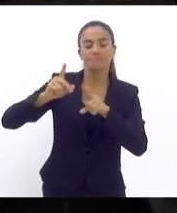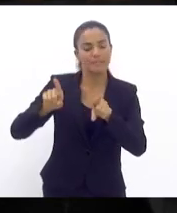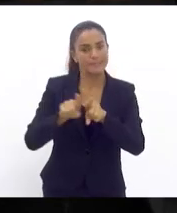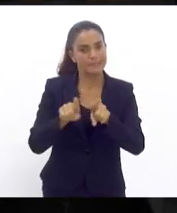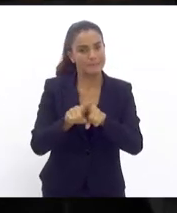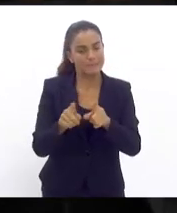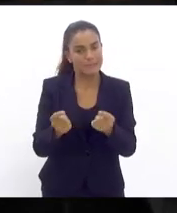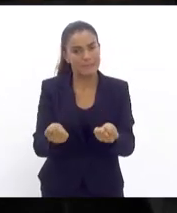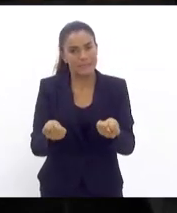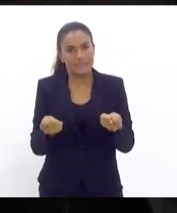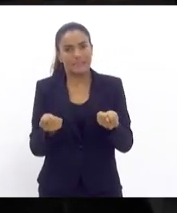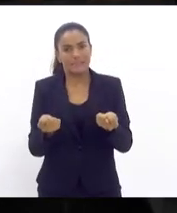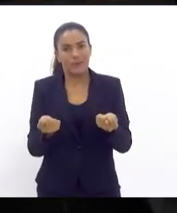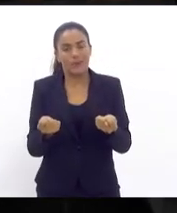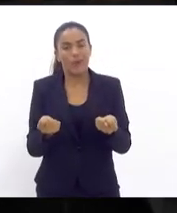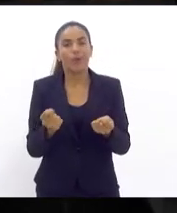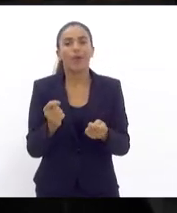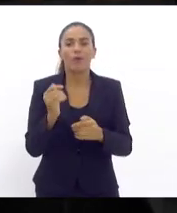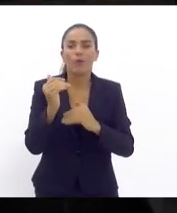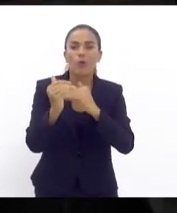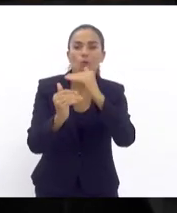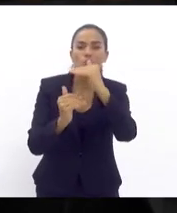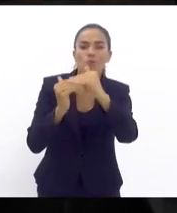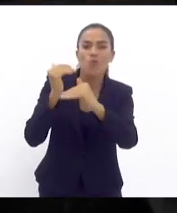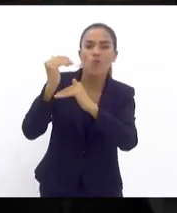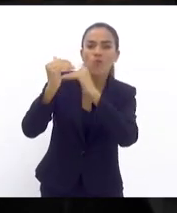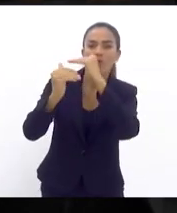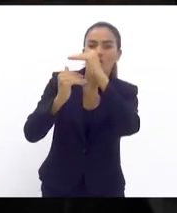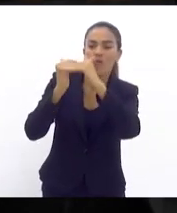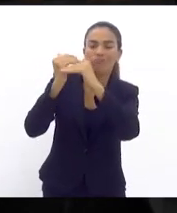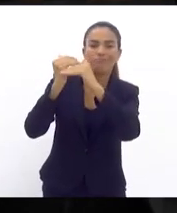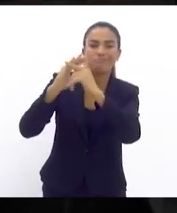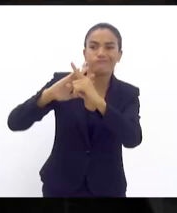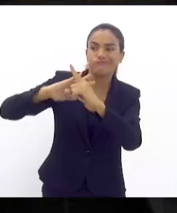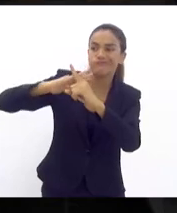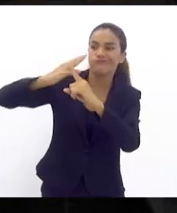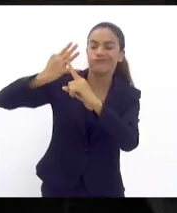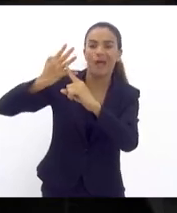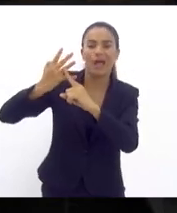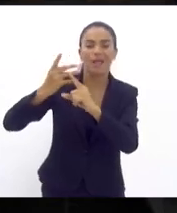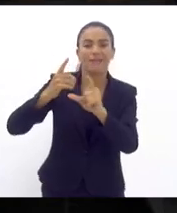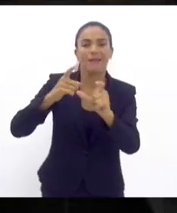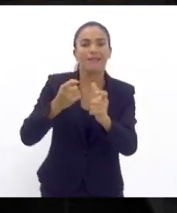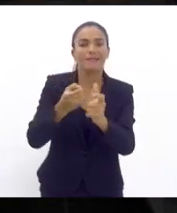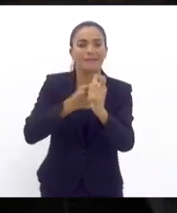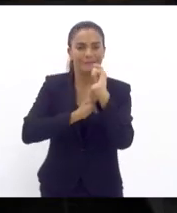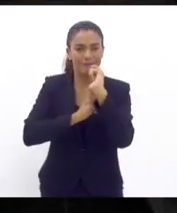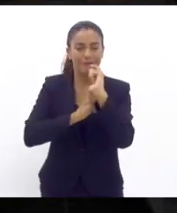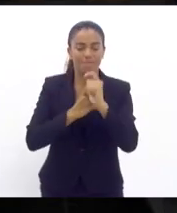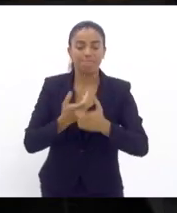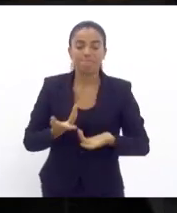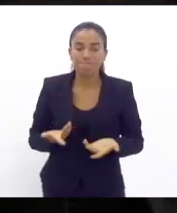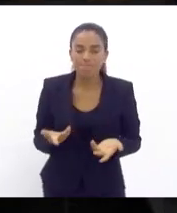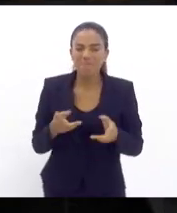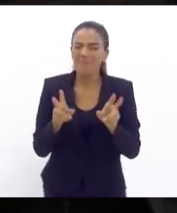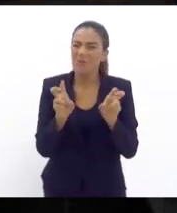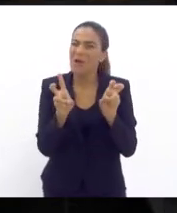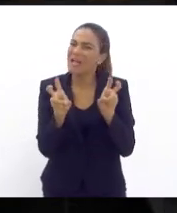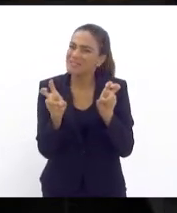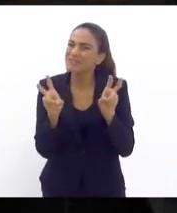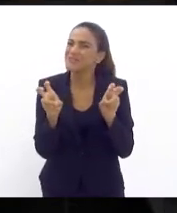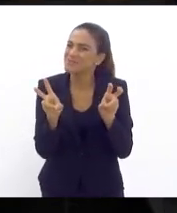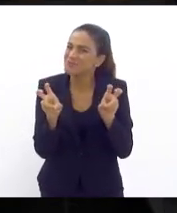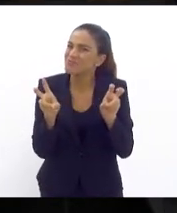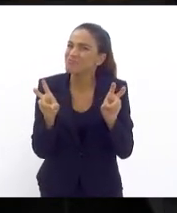o crescimento da dívida. Então, esse é um assunto que será